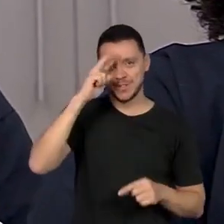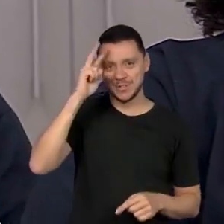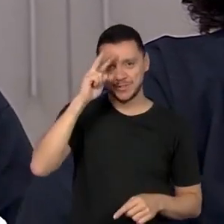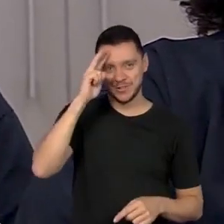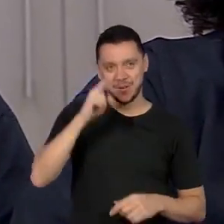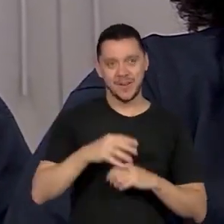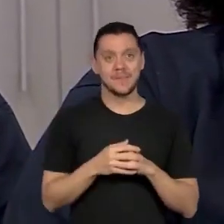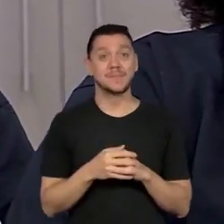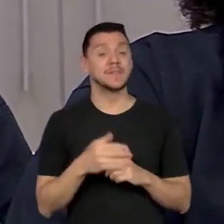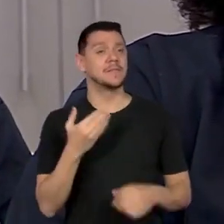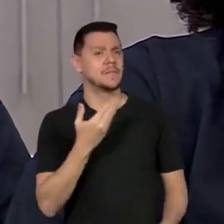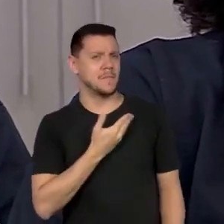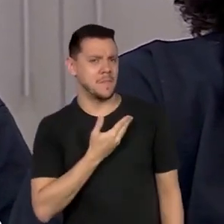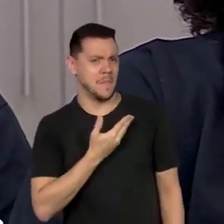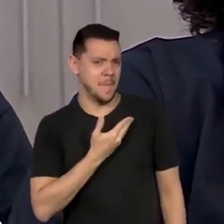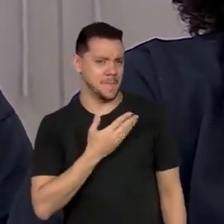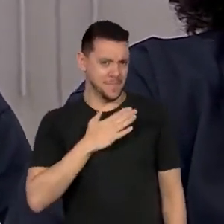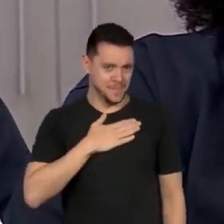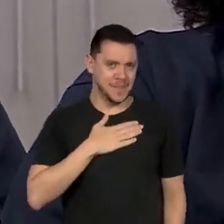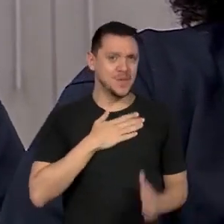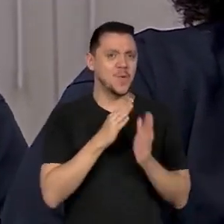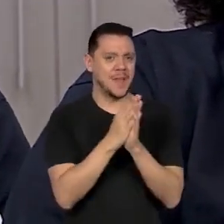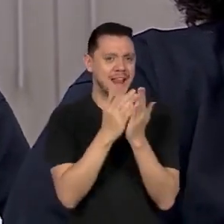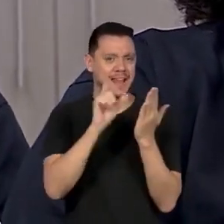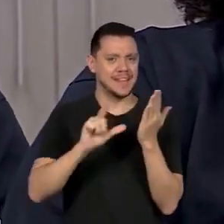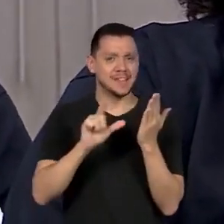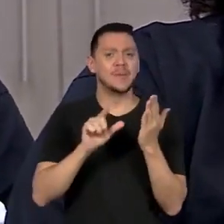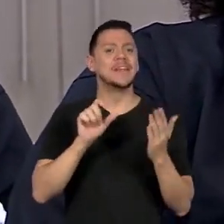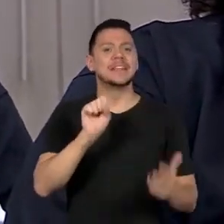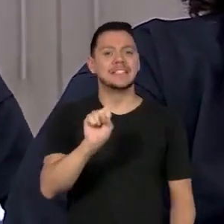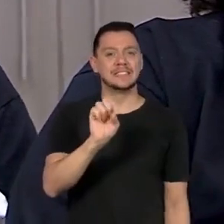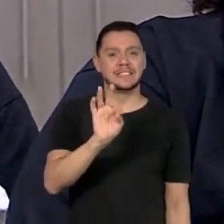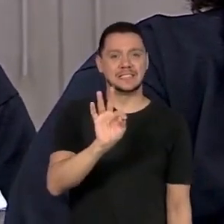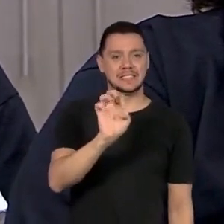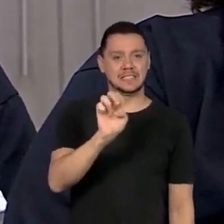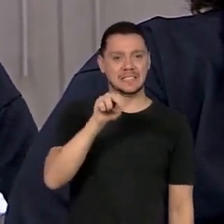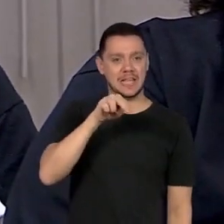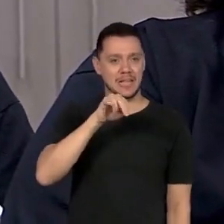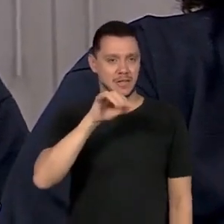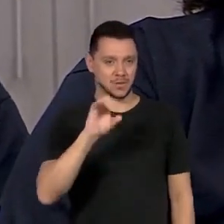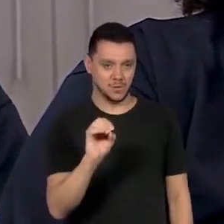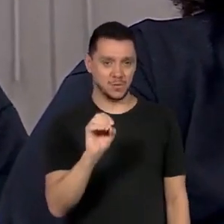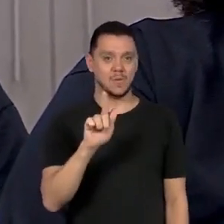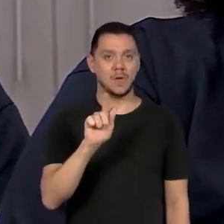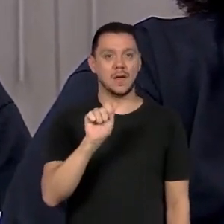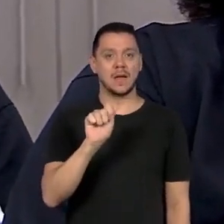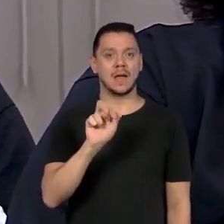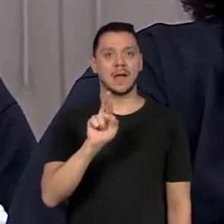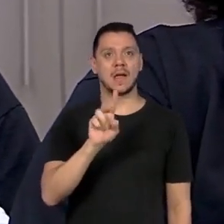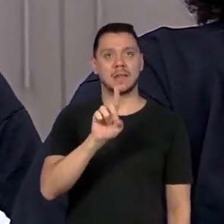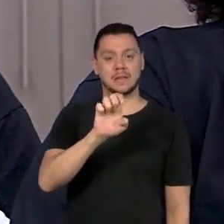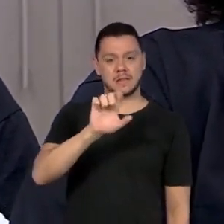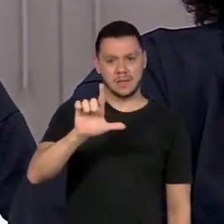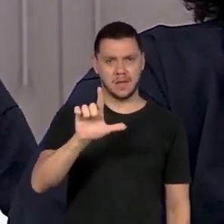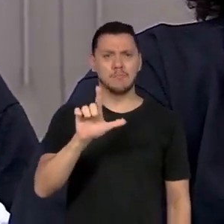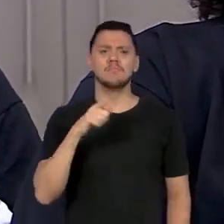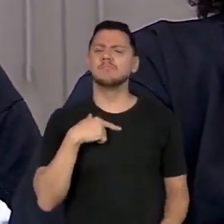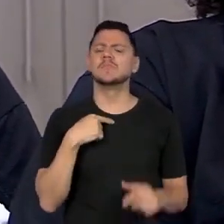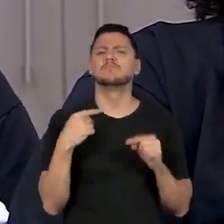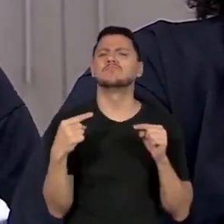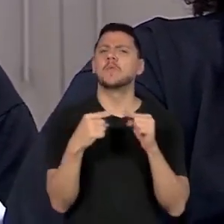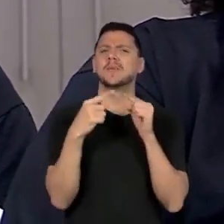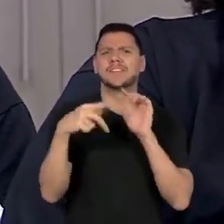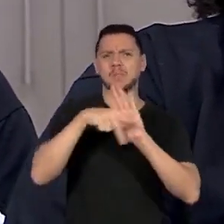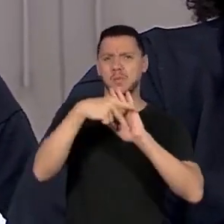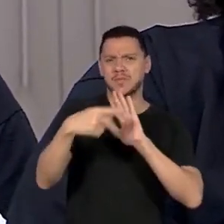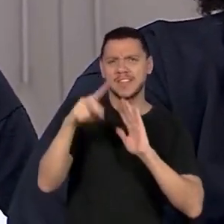é Steno Gardel. Eu me identifiquei muito, não só pela história, mas porque assim,